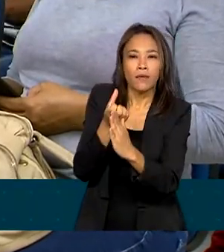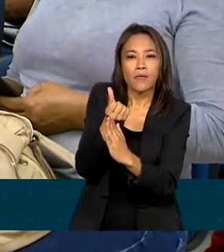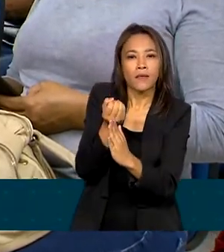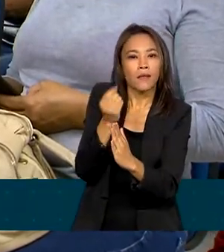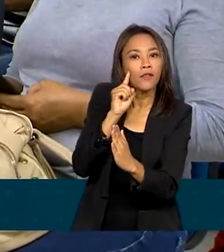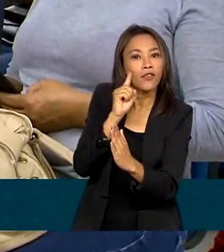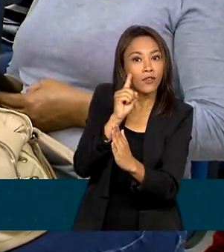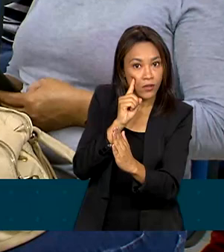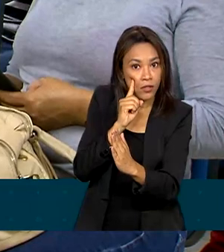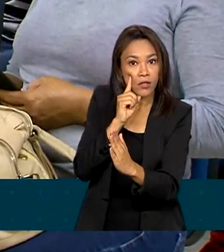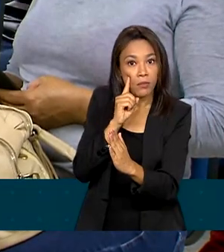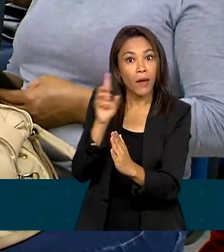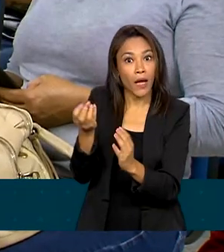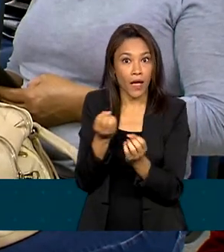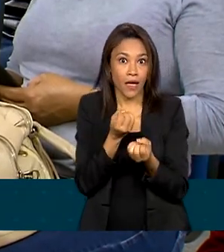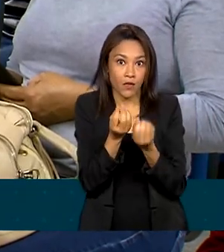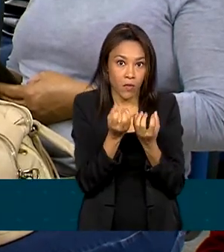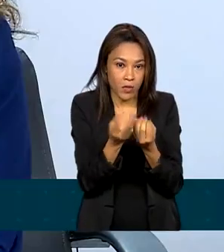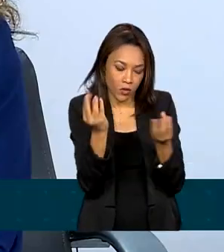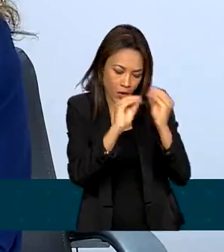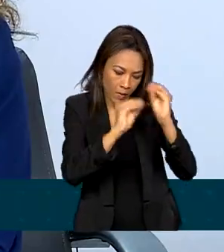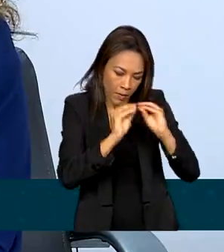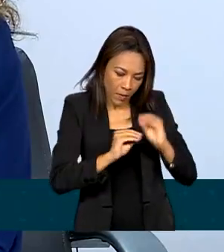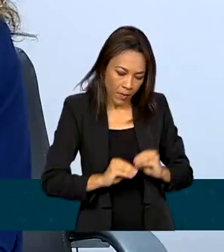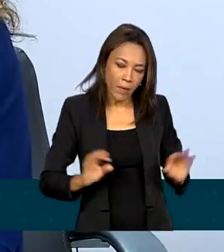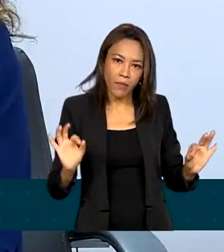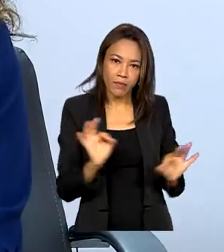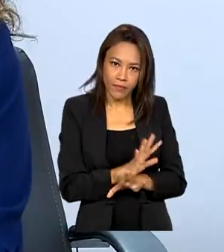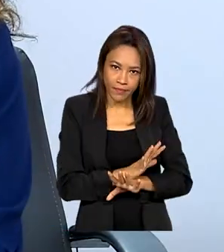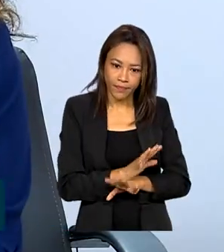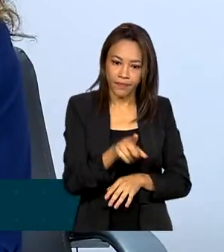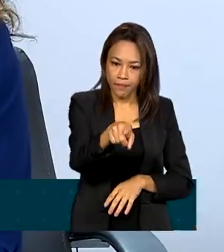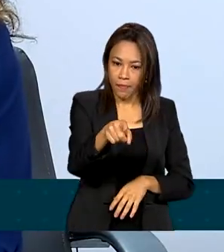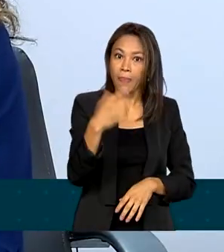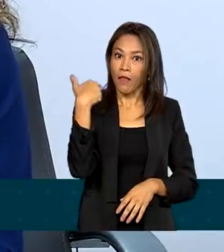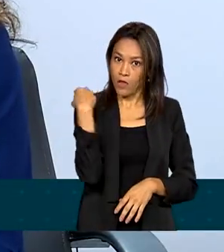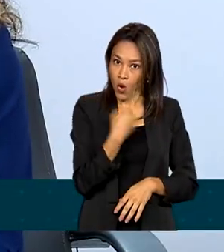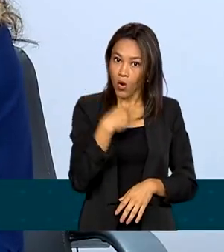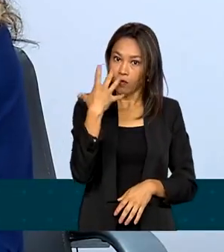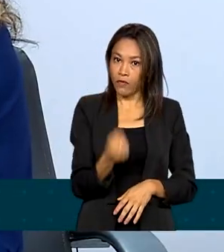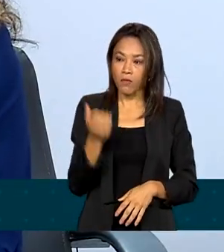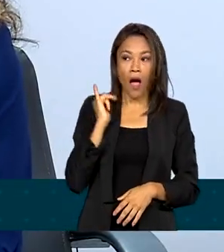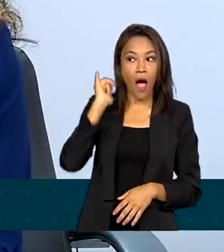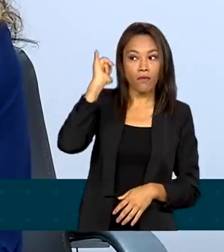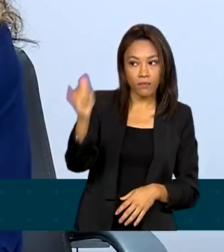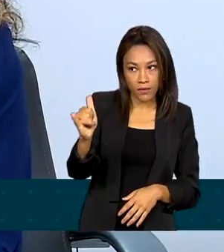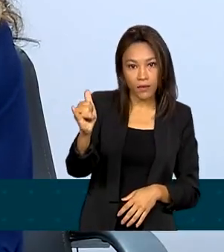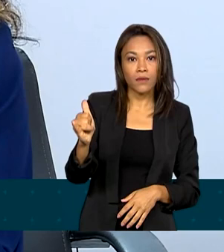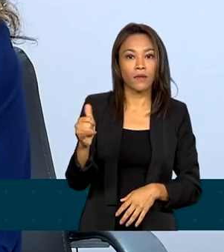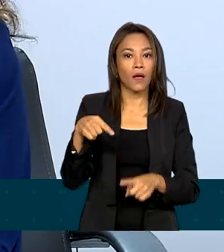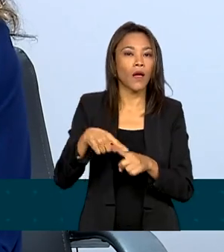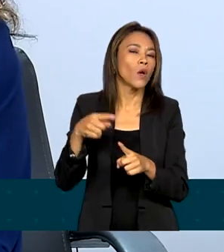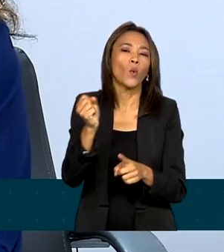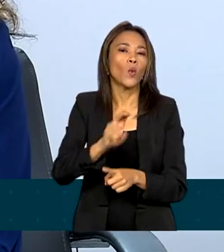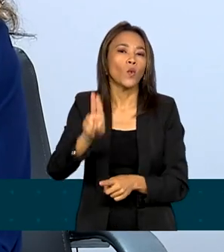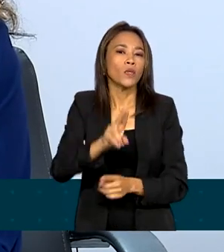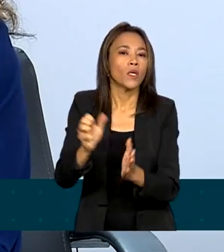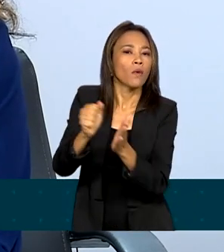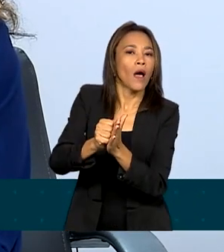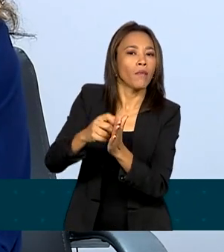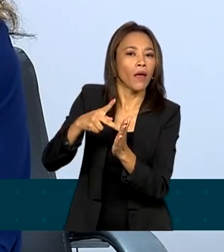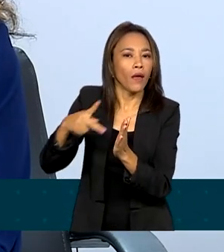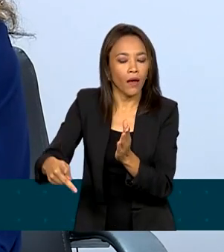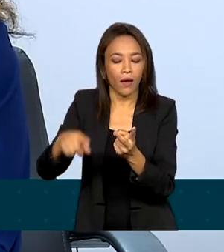para fazer a atualização cadastral. A gente vai notificá-lo através do aplicativo do INSS ou através